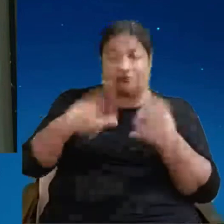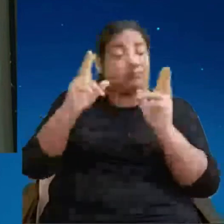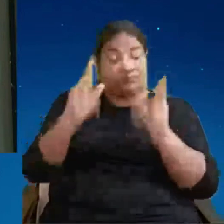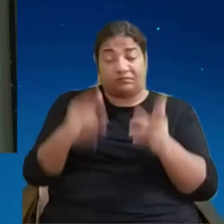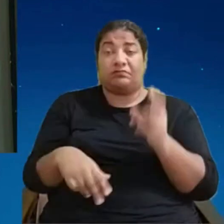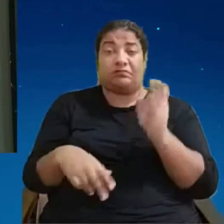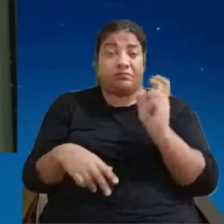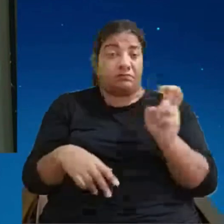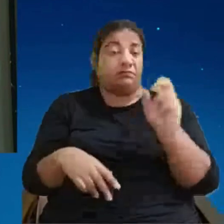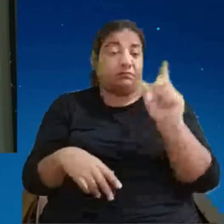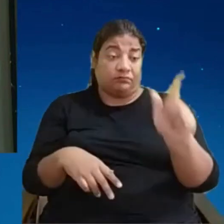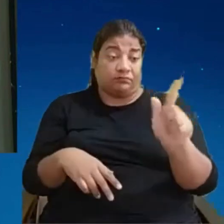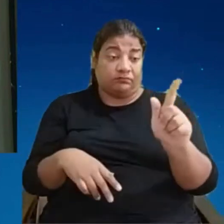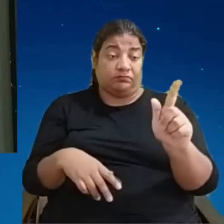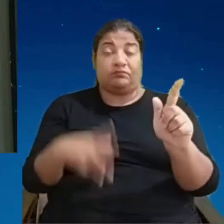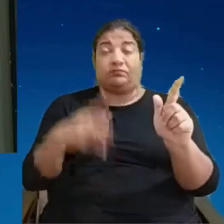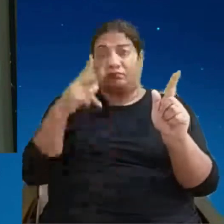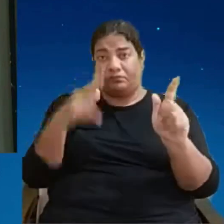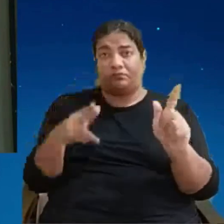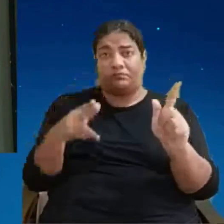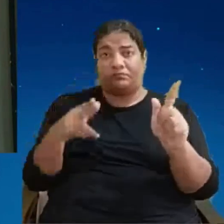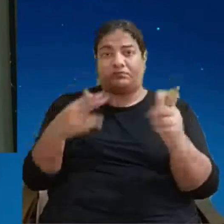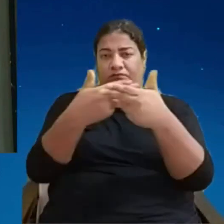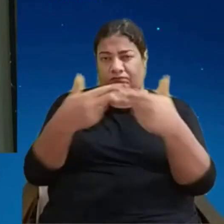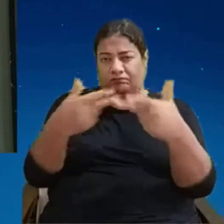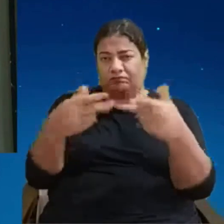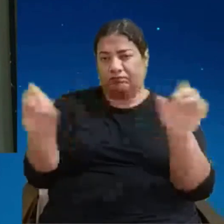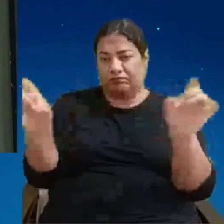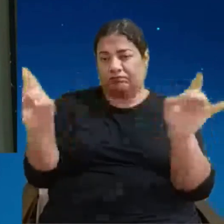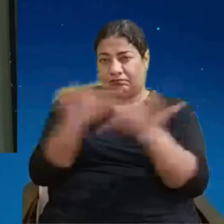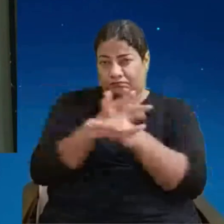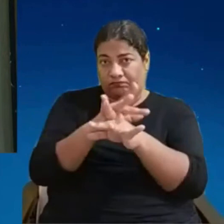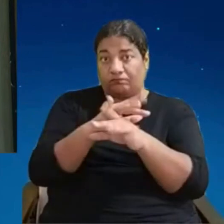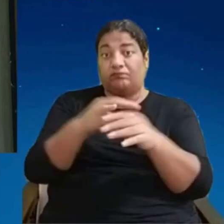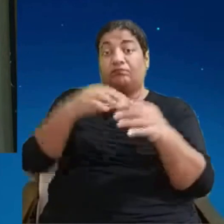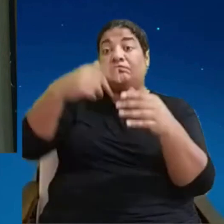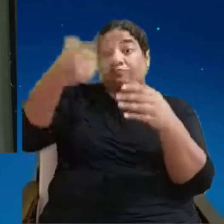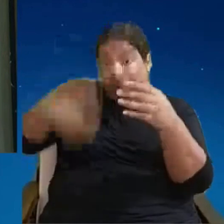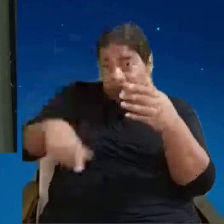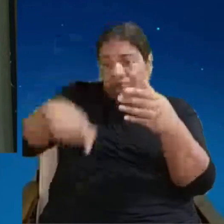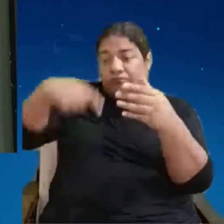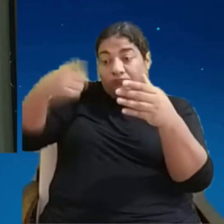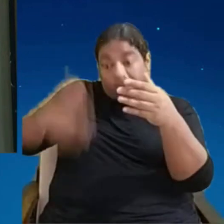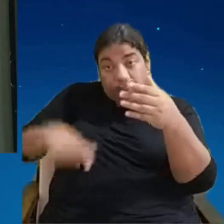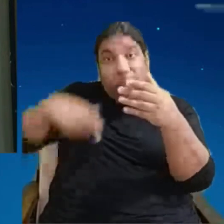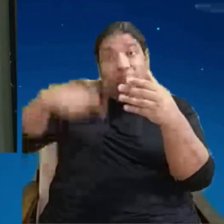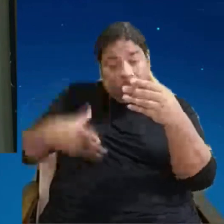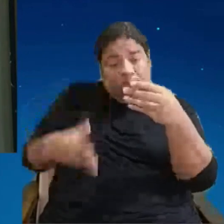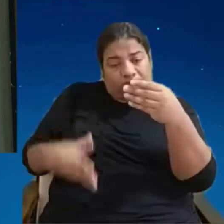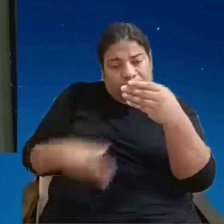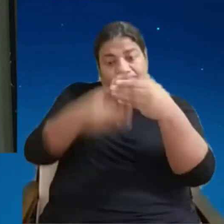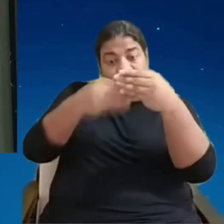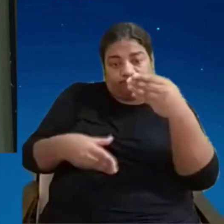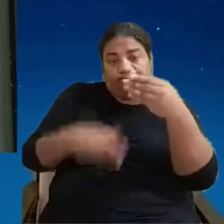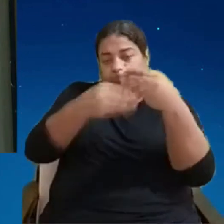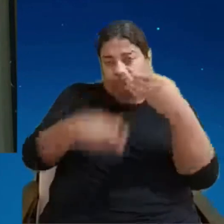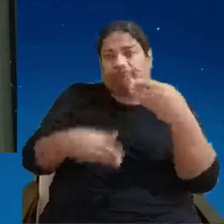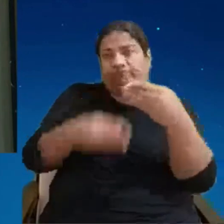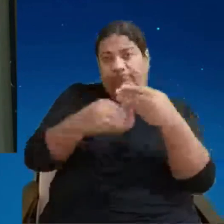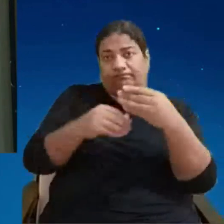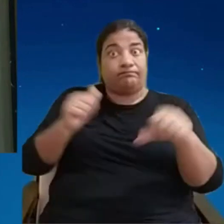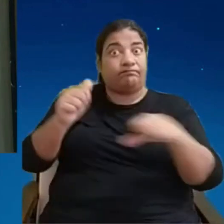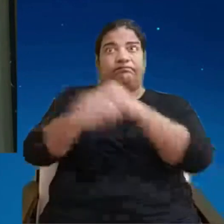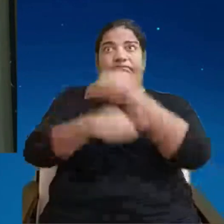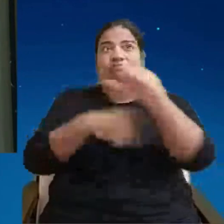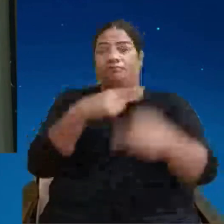como se fosse a infra como seria o device do iPhone e vão surgir várias aplicações em cima dessa rede que vai mudar o nosso dia a dia o nosso